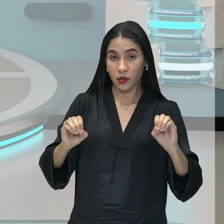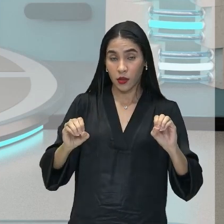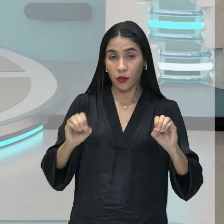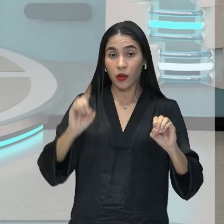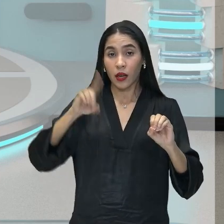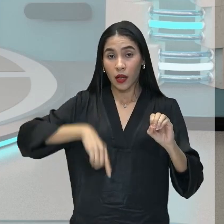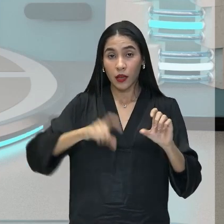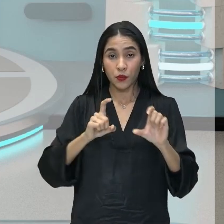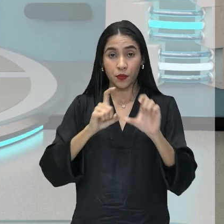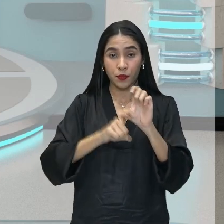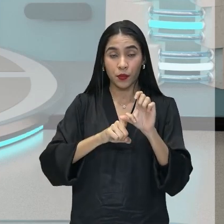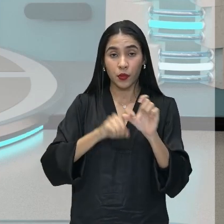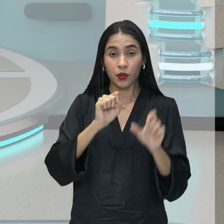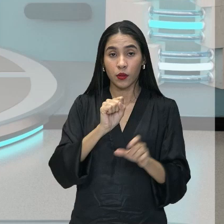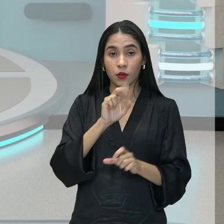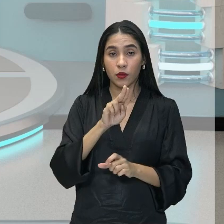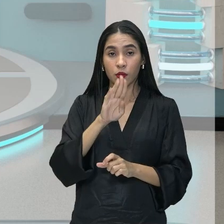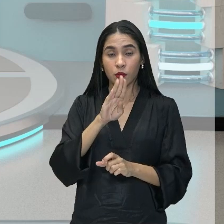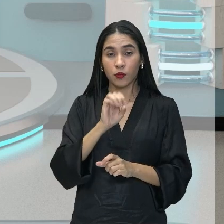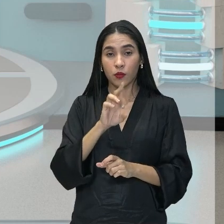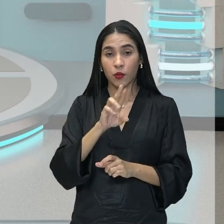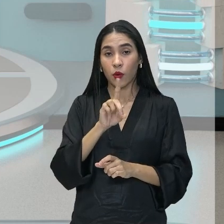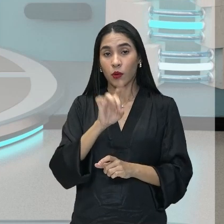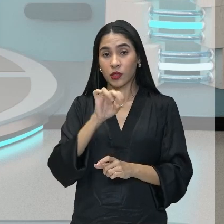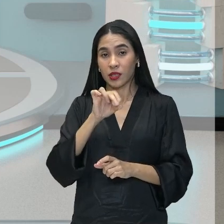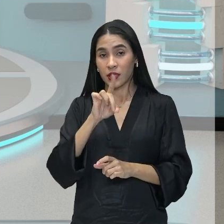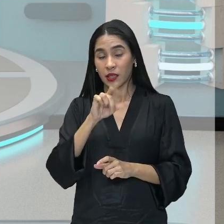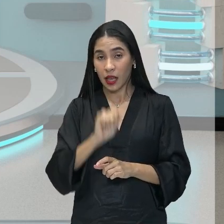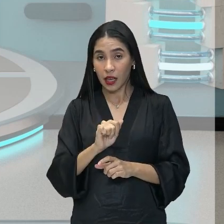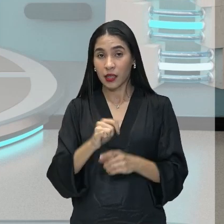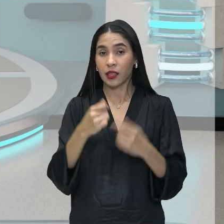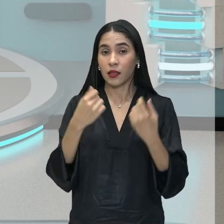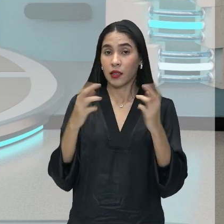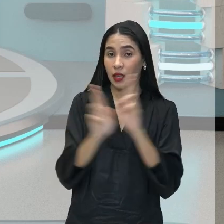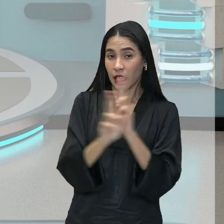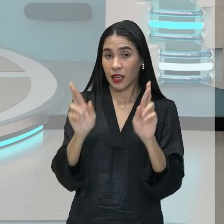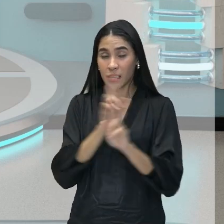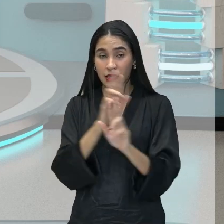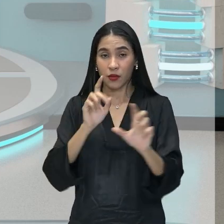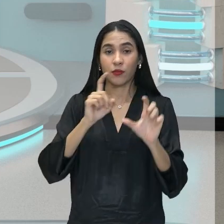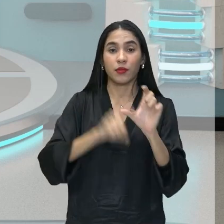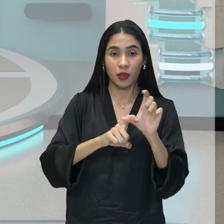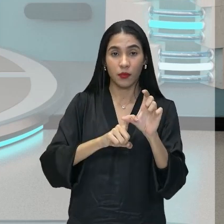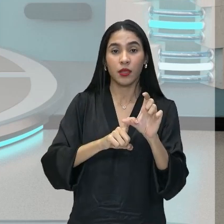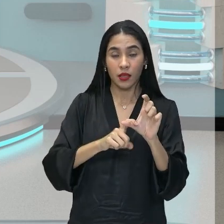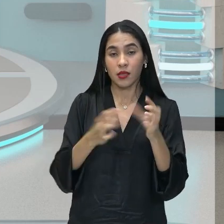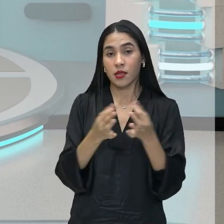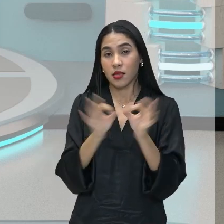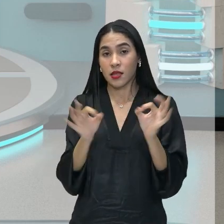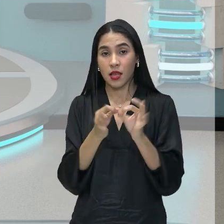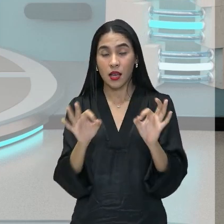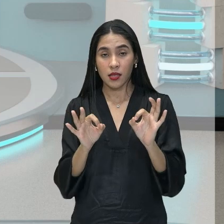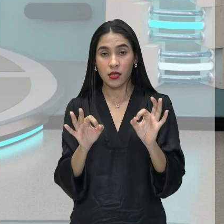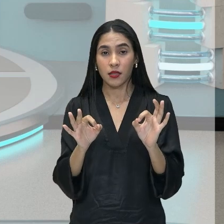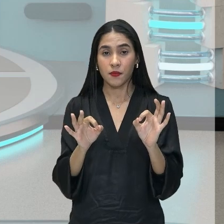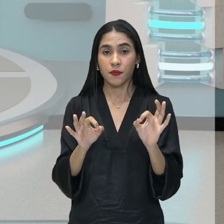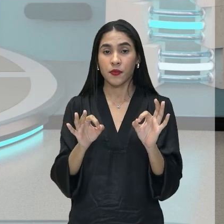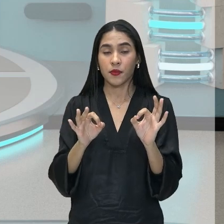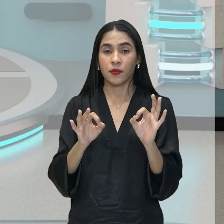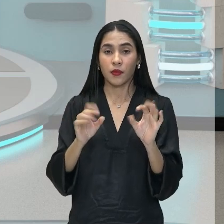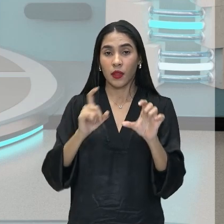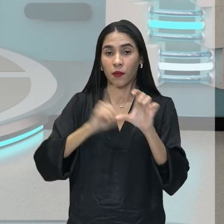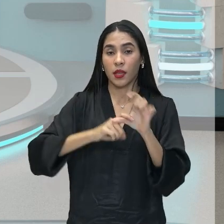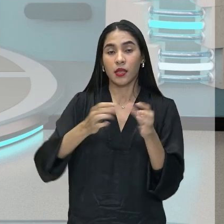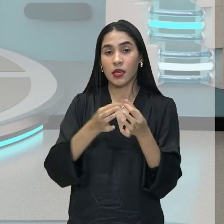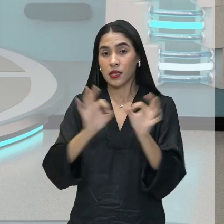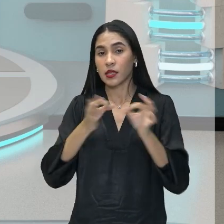subordinadas, ou seja, são orações que têm uma relação de dependência sintática. Dependência sintática,